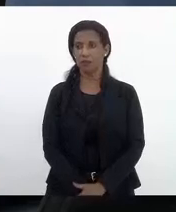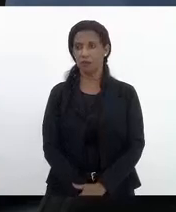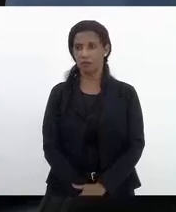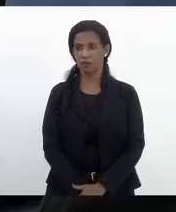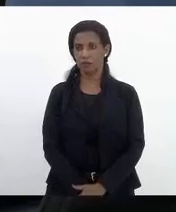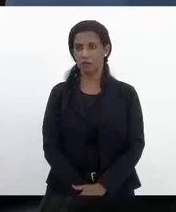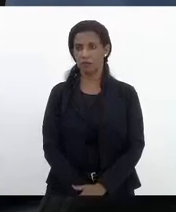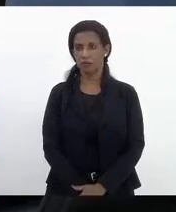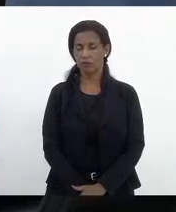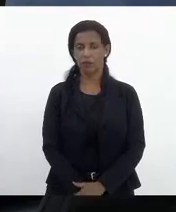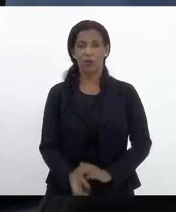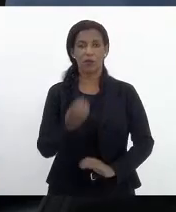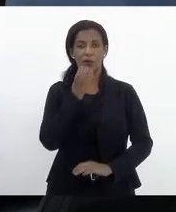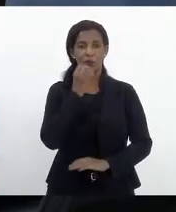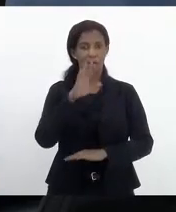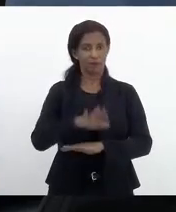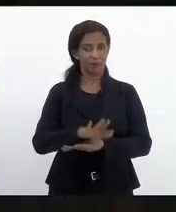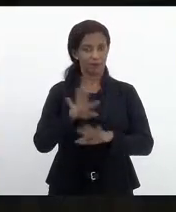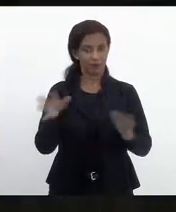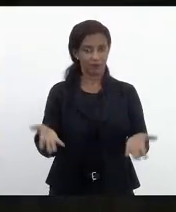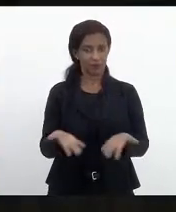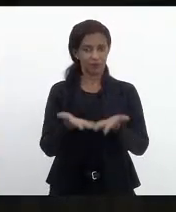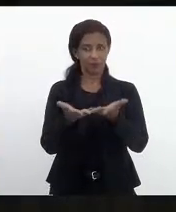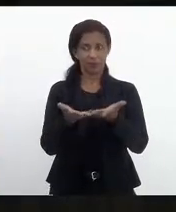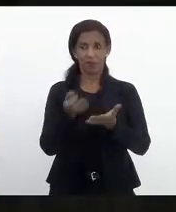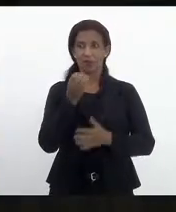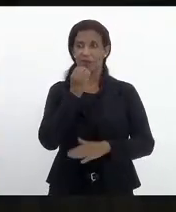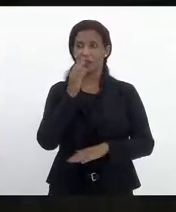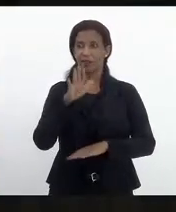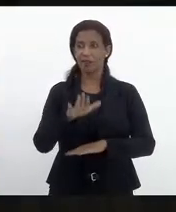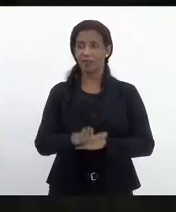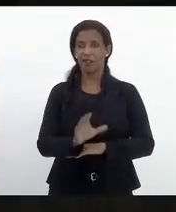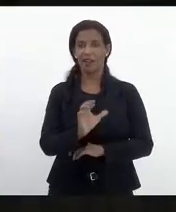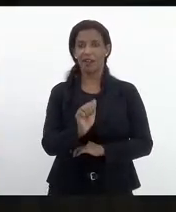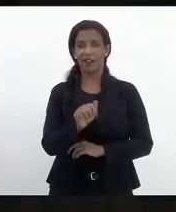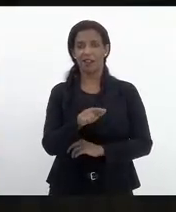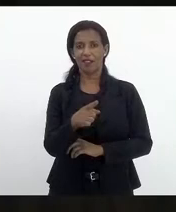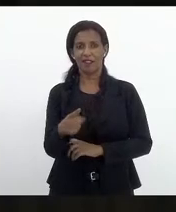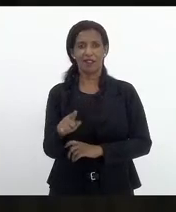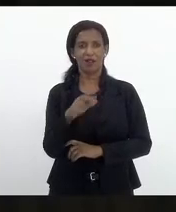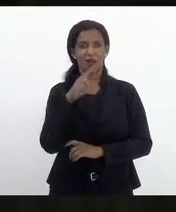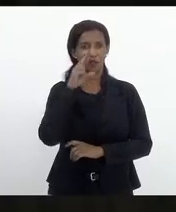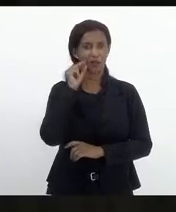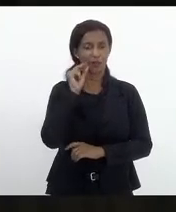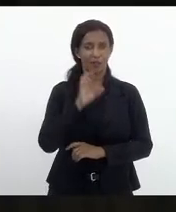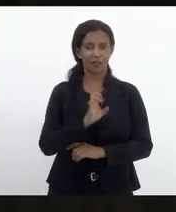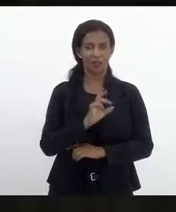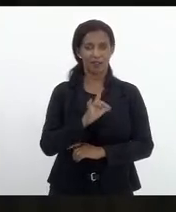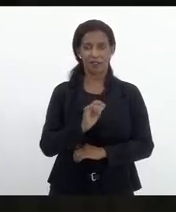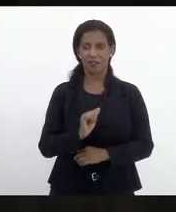Boa tarde a todas e todos. Boa tarde, Canelão, Rosenberg, Célia,